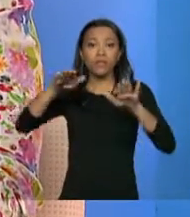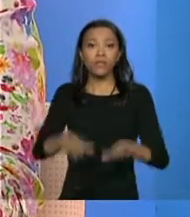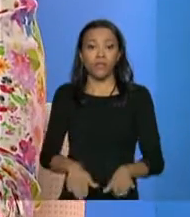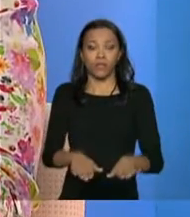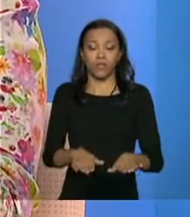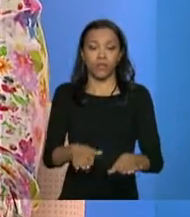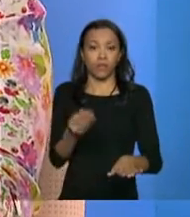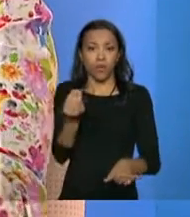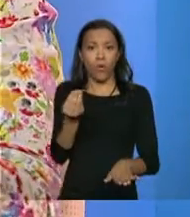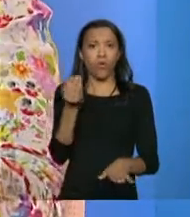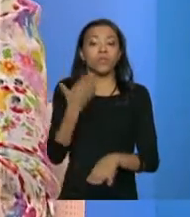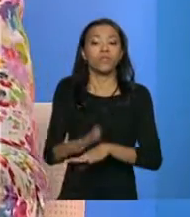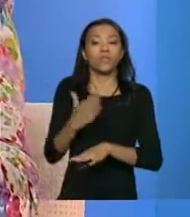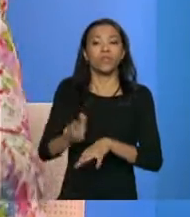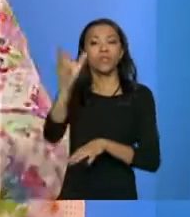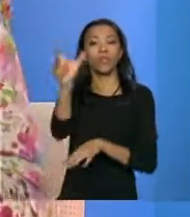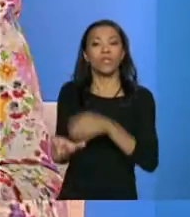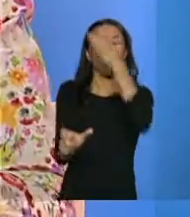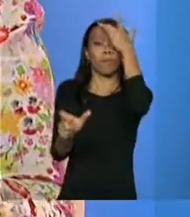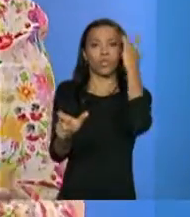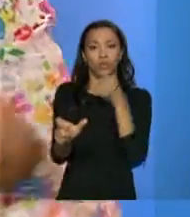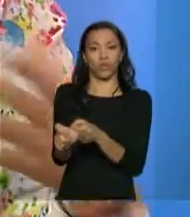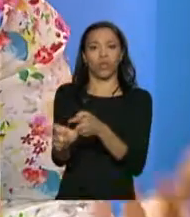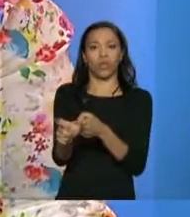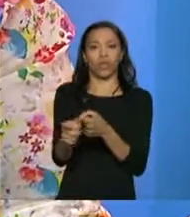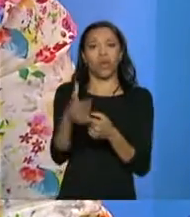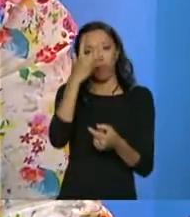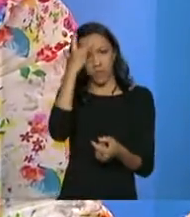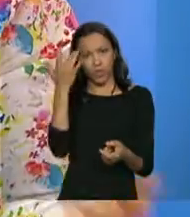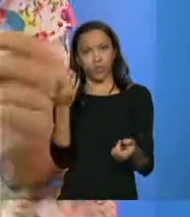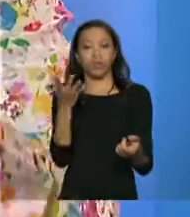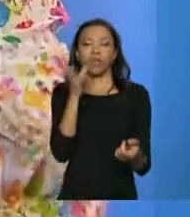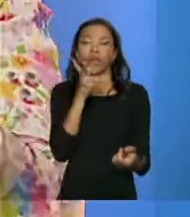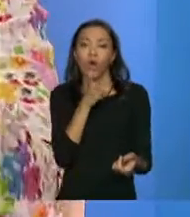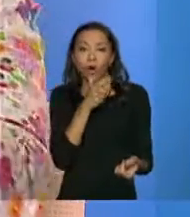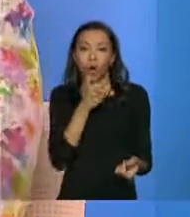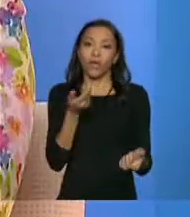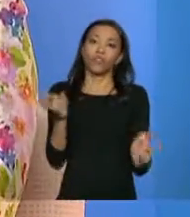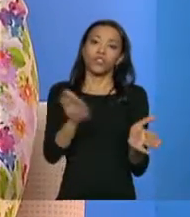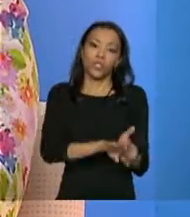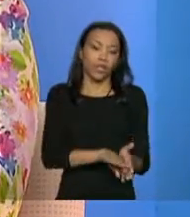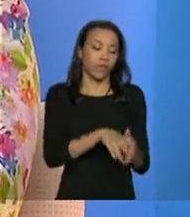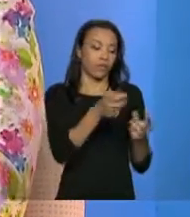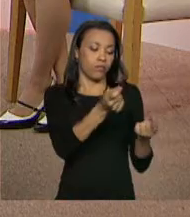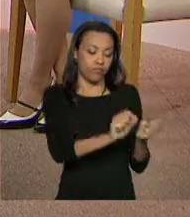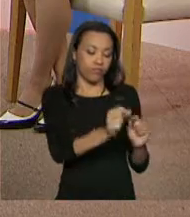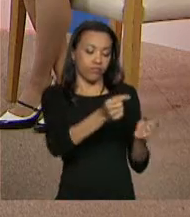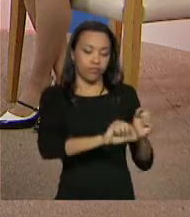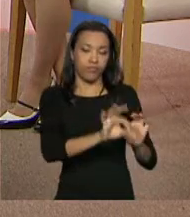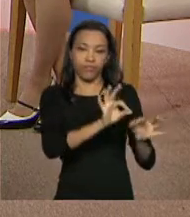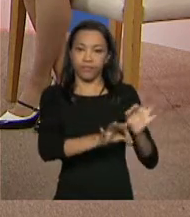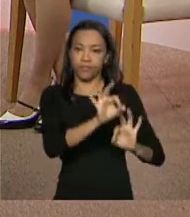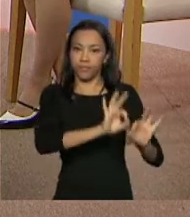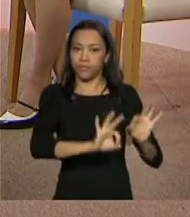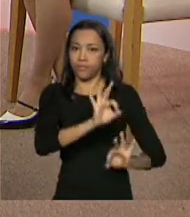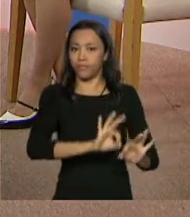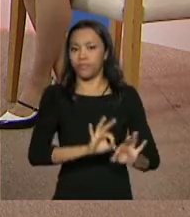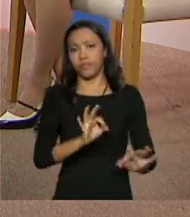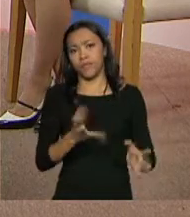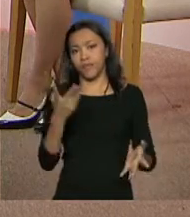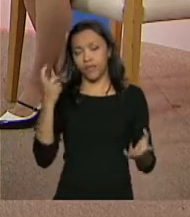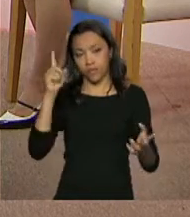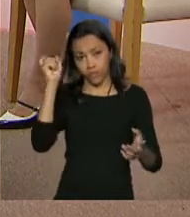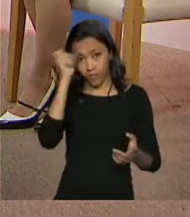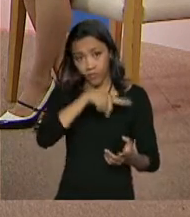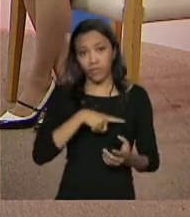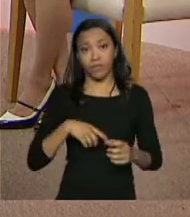Então, é lógico que uma pessoa que acabou de chegar faz um cadastro devagar, não tem mais aquela agilidade. Então, fica mais pesado o trabalho,